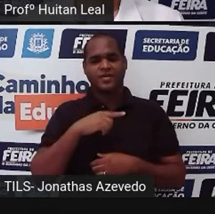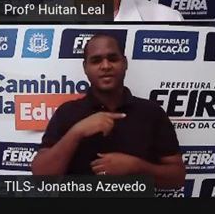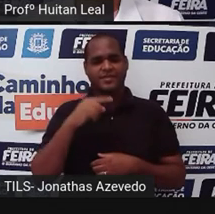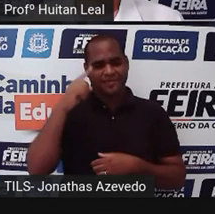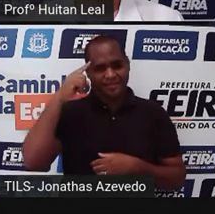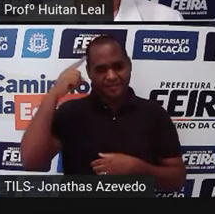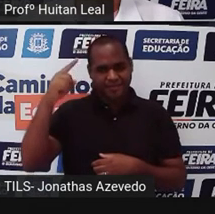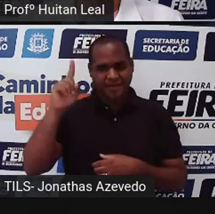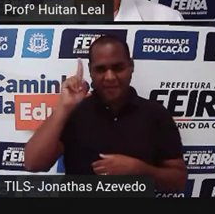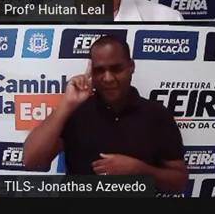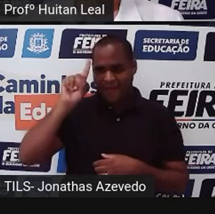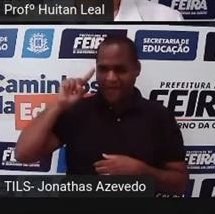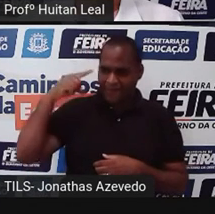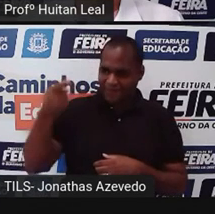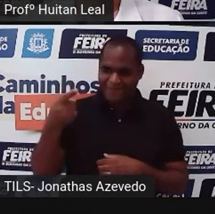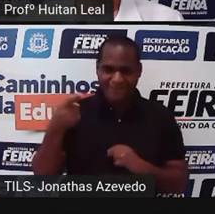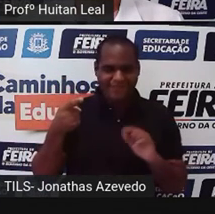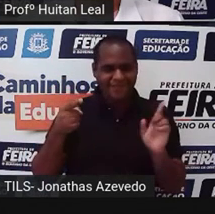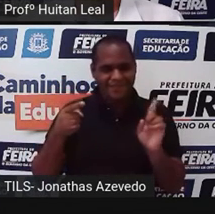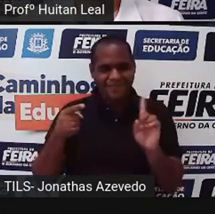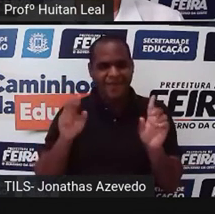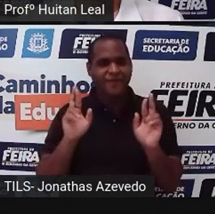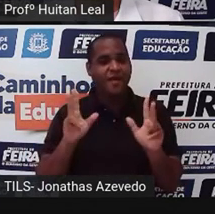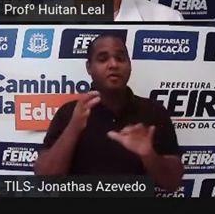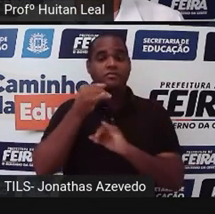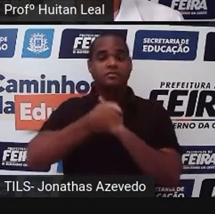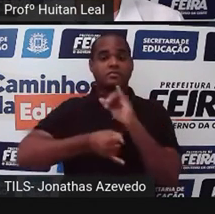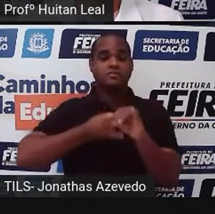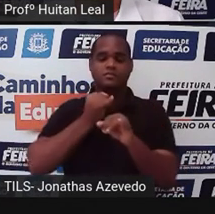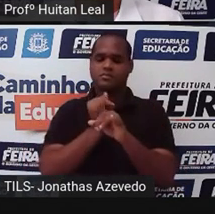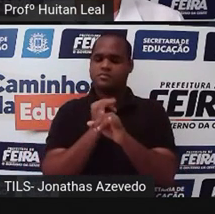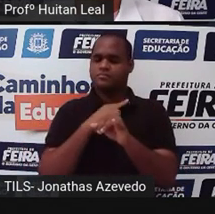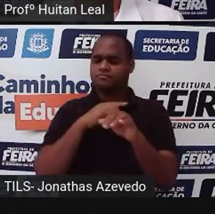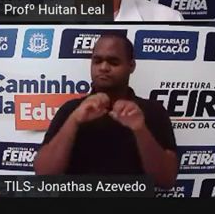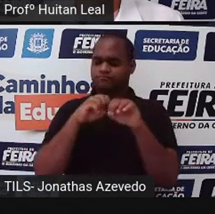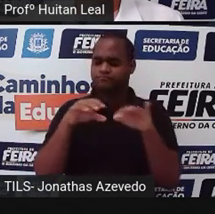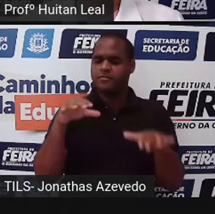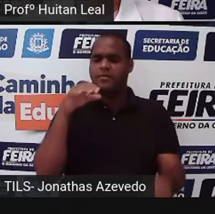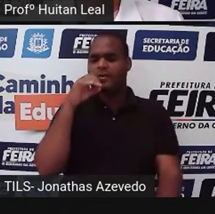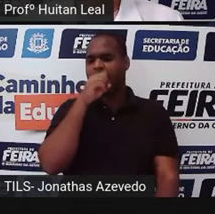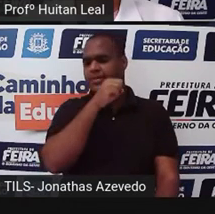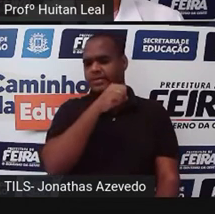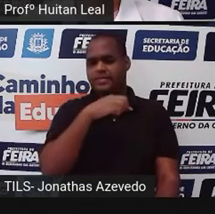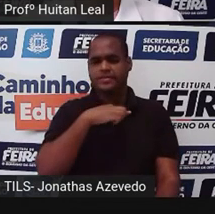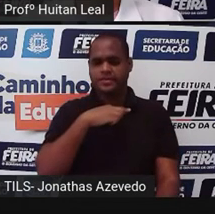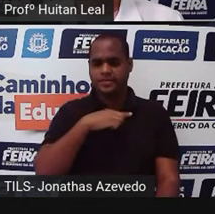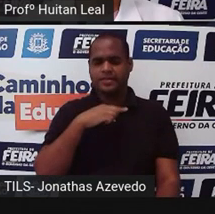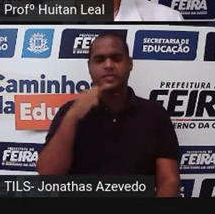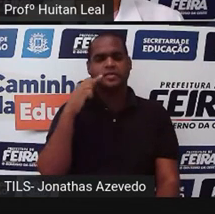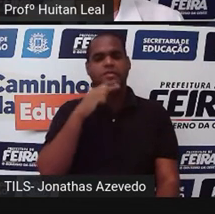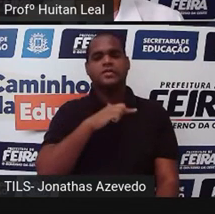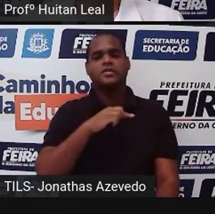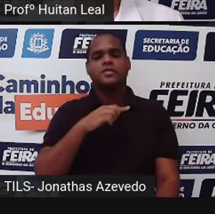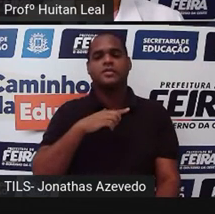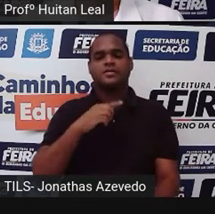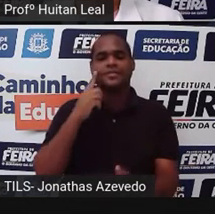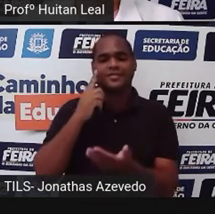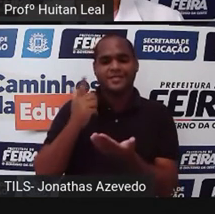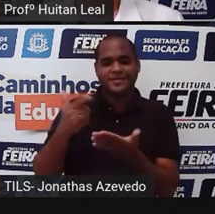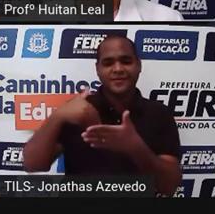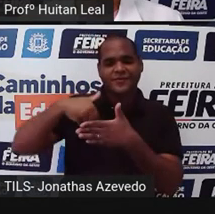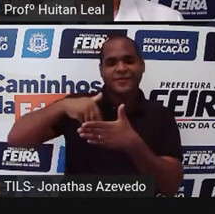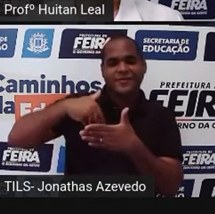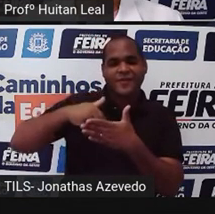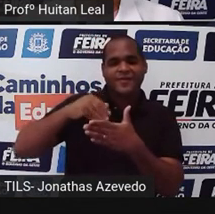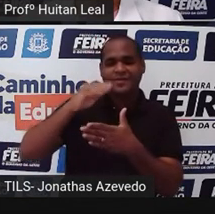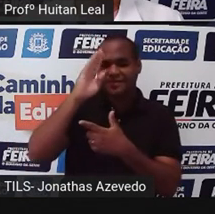de um dia para o outro. Com o advento na internet, as coisas se tornaram mais rápidas, ingressos do jogo de futebol do Brasil, não